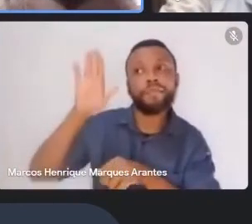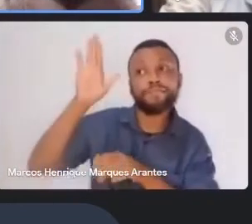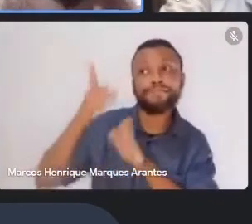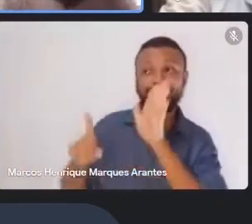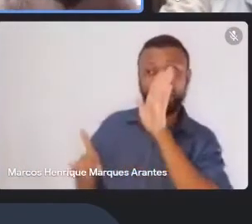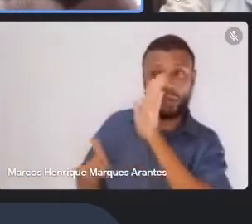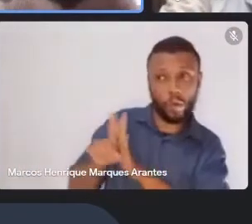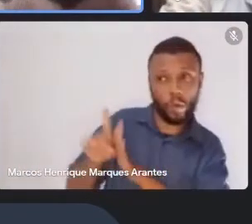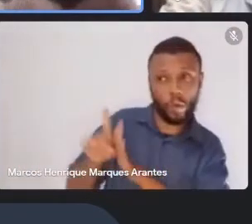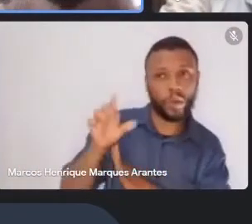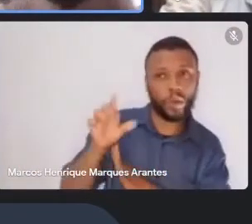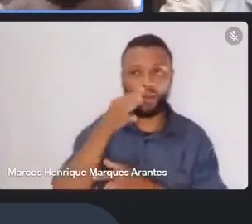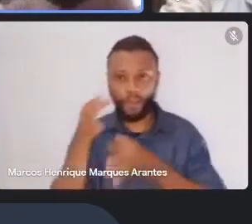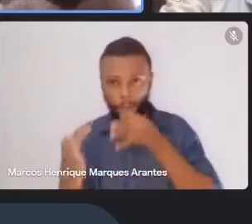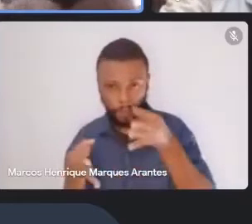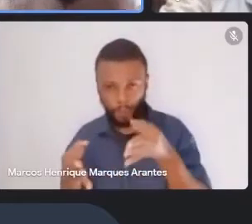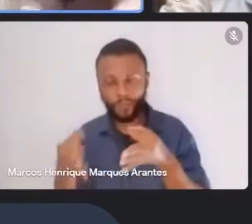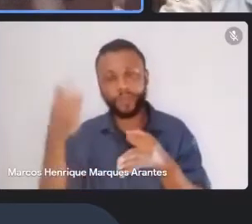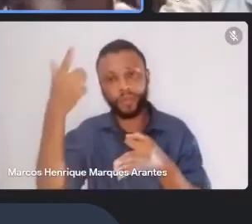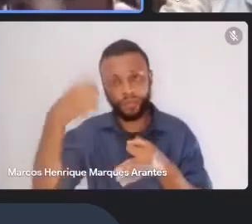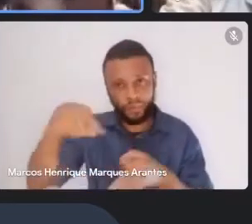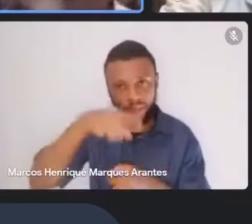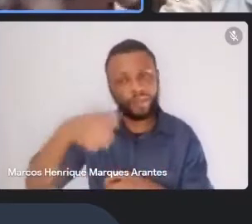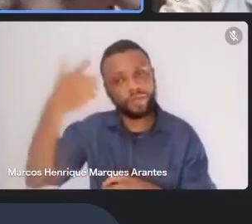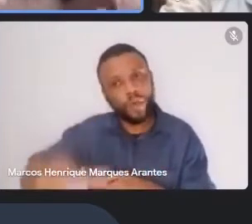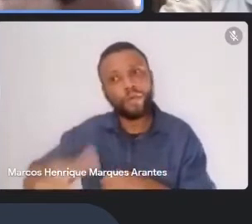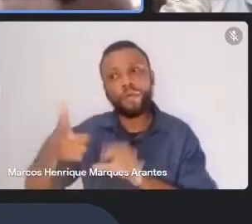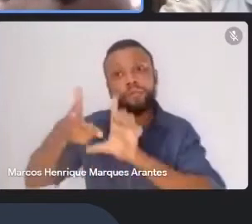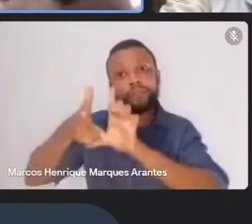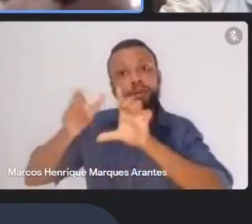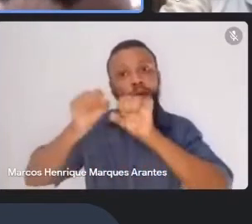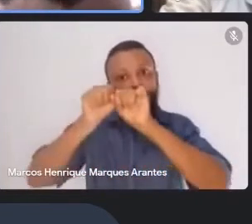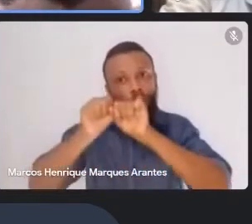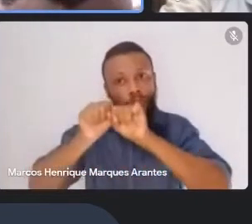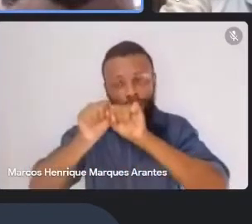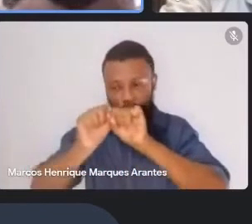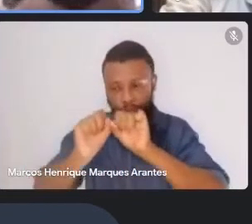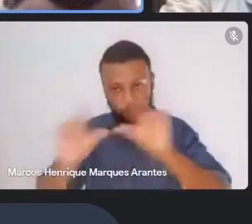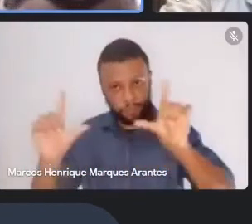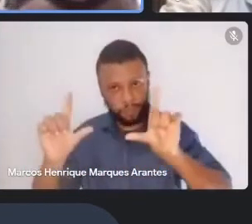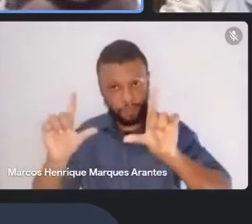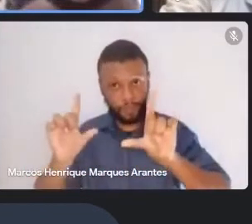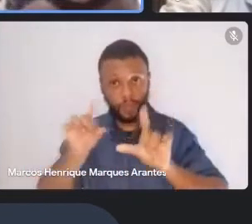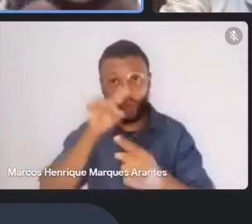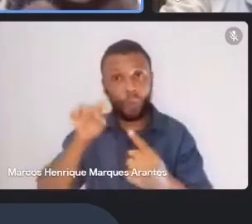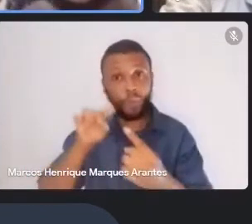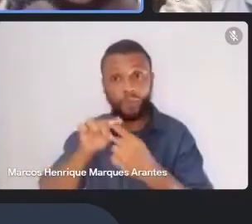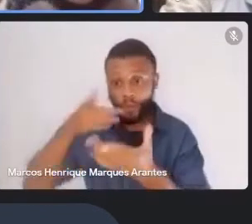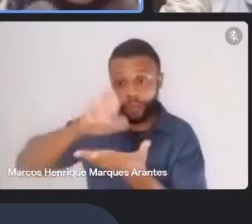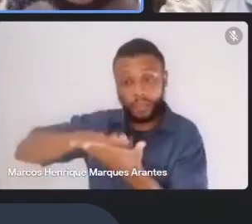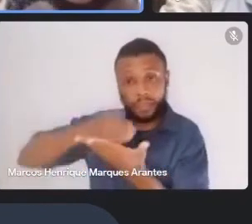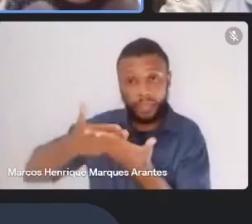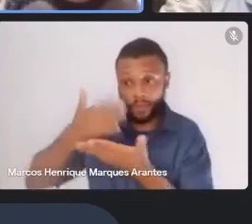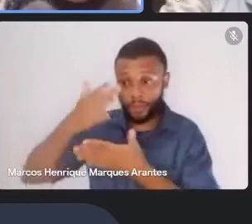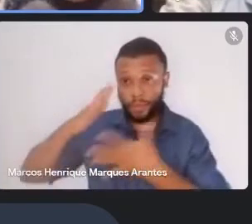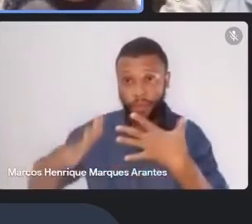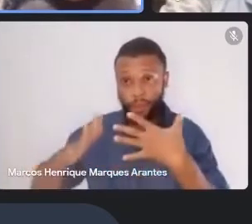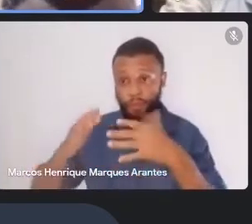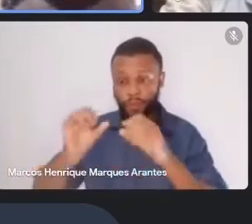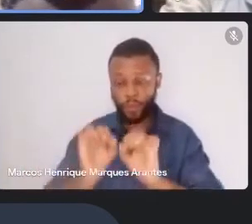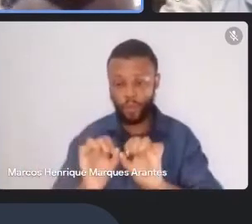para a Regina, aí vocês abrem de novo, tá bom? É só para o intérprete de livros ficar em evidência. Eu vou pedir a Aspir Artes